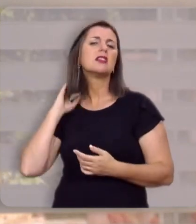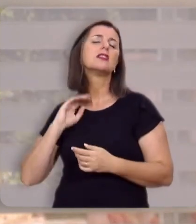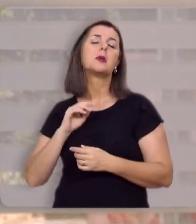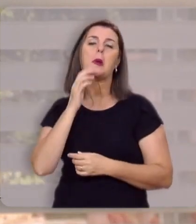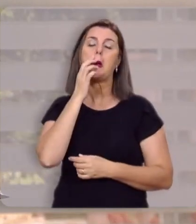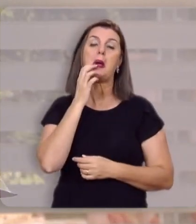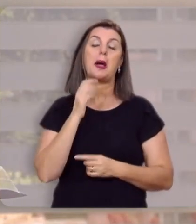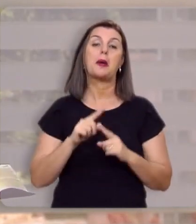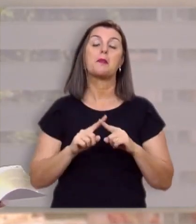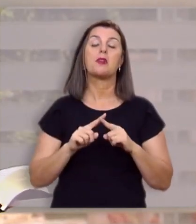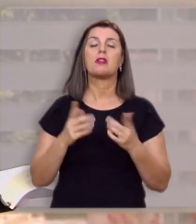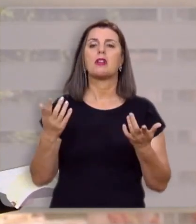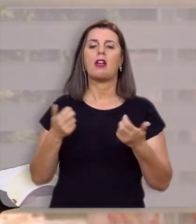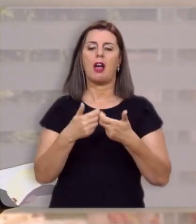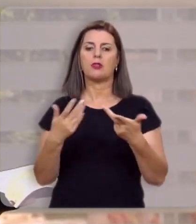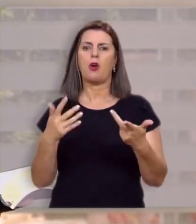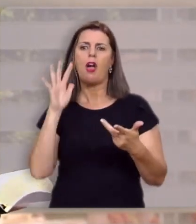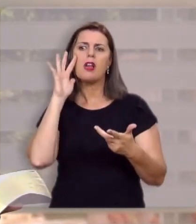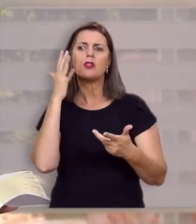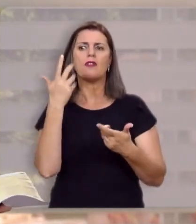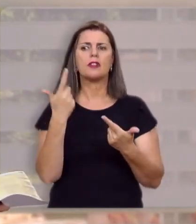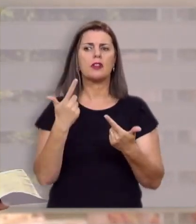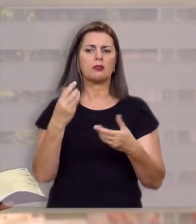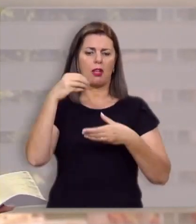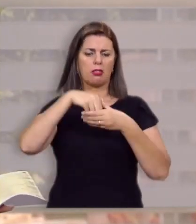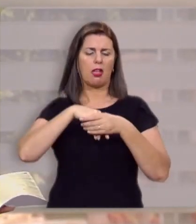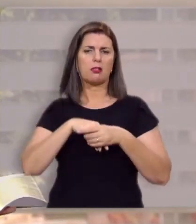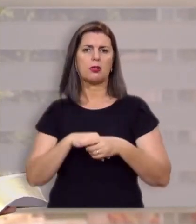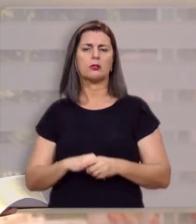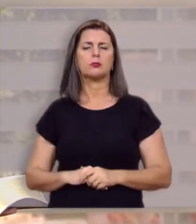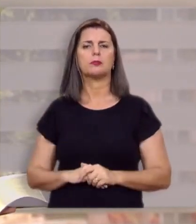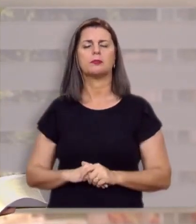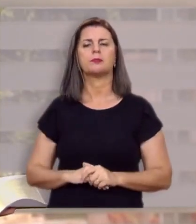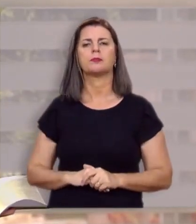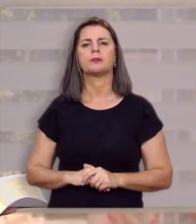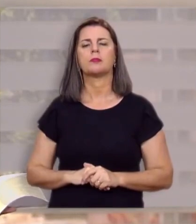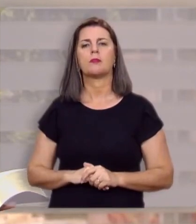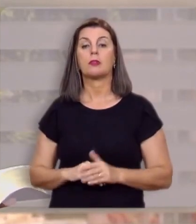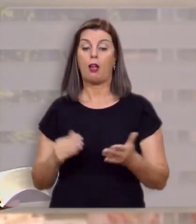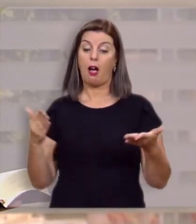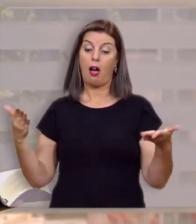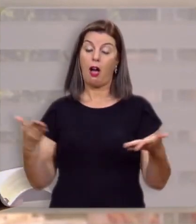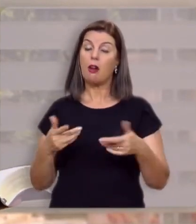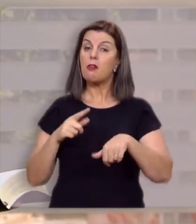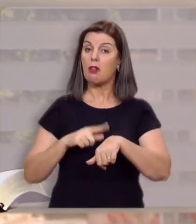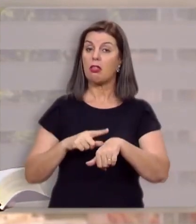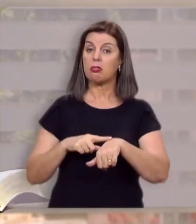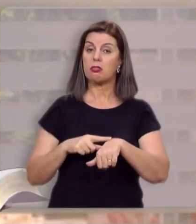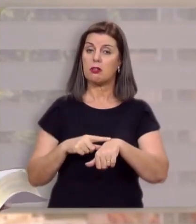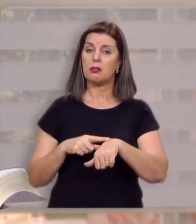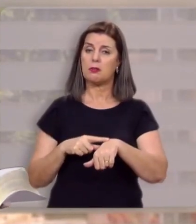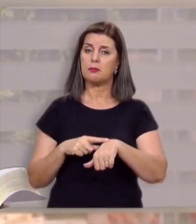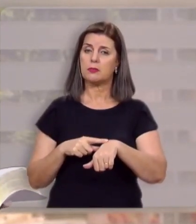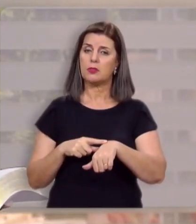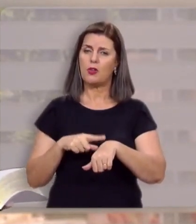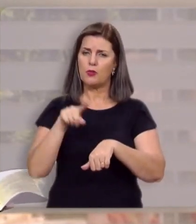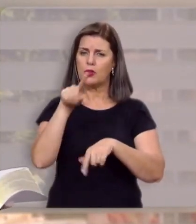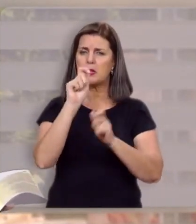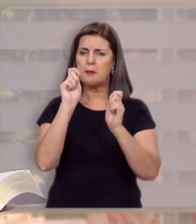aflito, porque as coisas não estão resolvidas aqui dentro de você, pois agora mesmo você pode